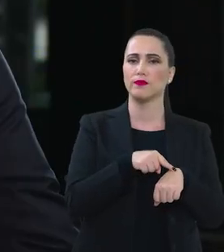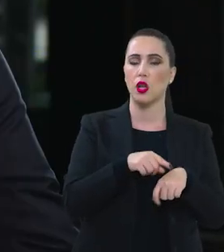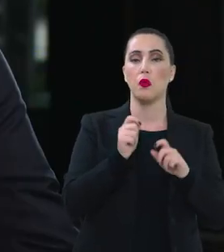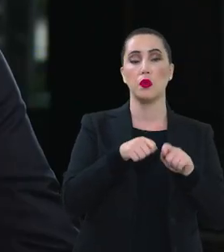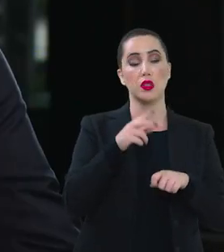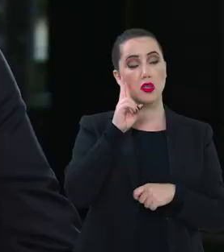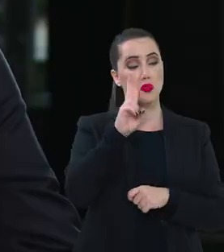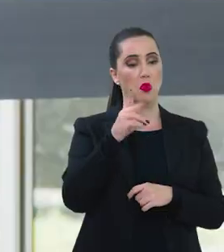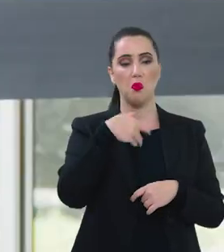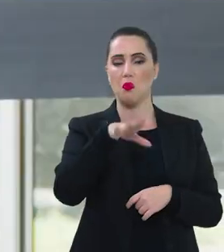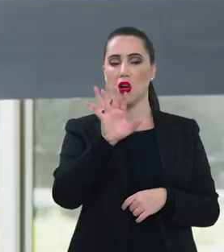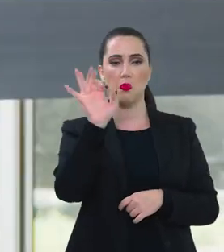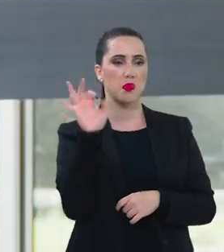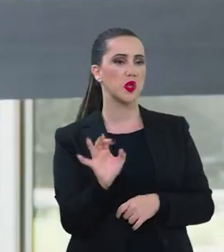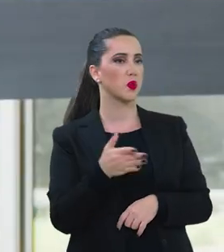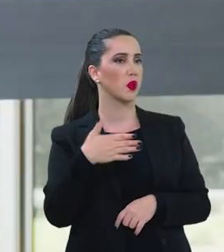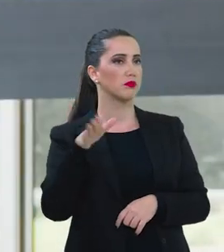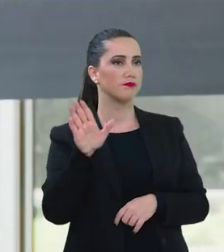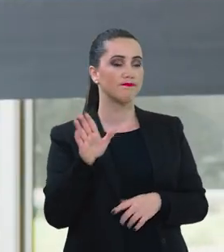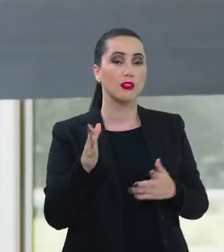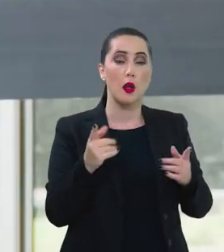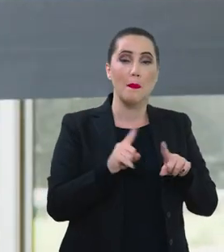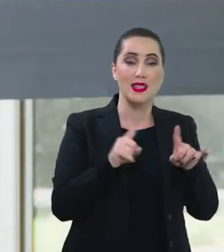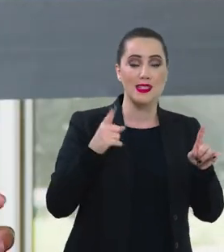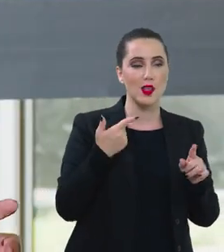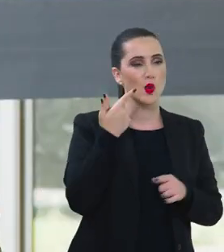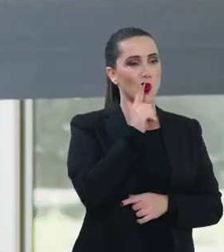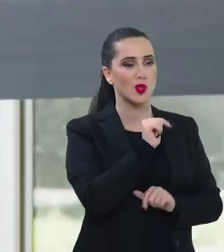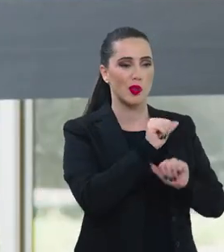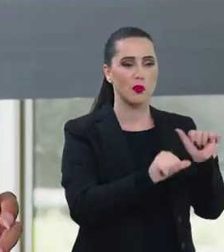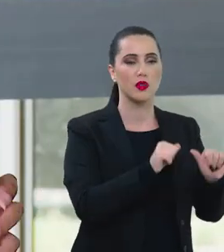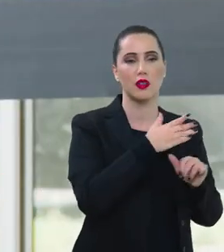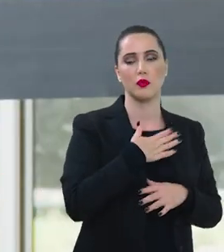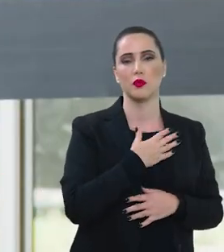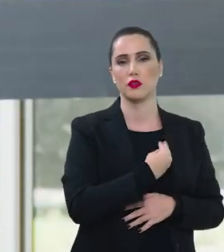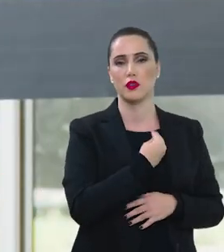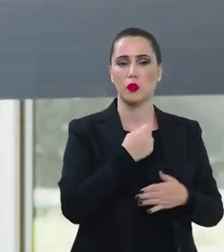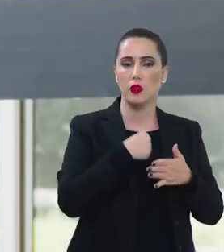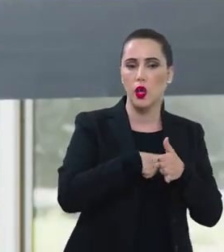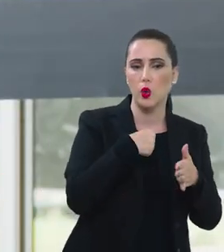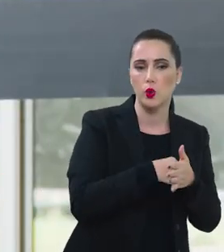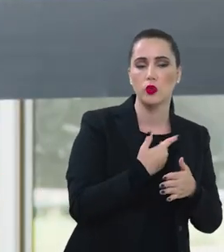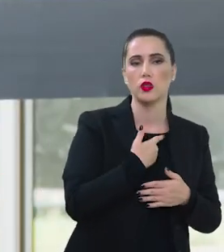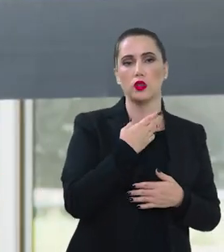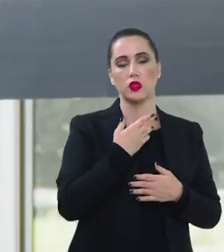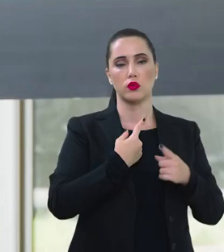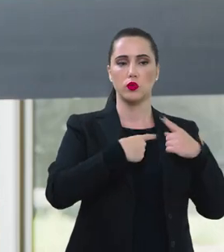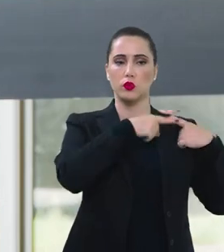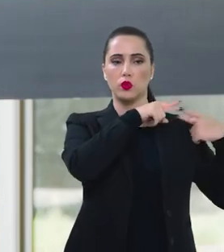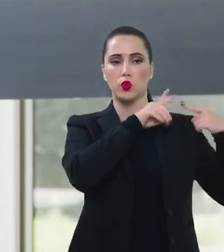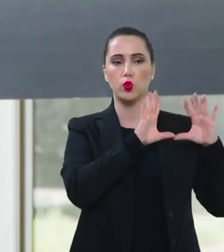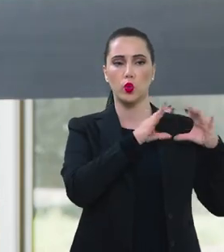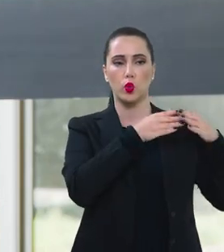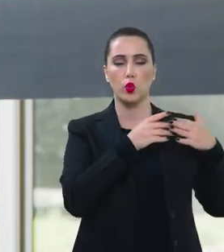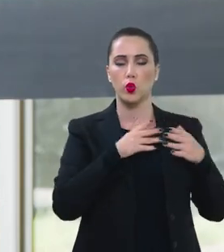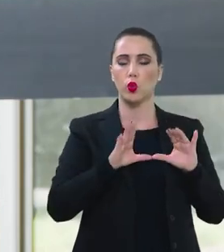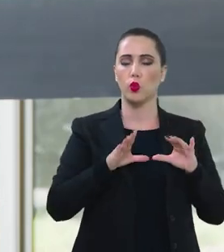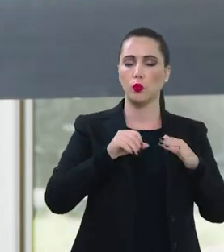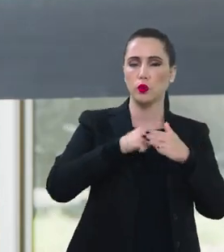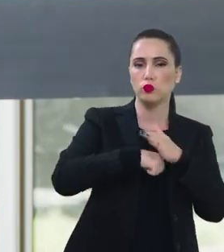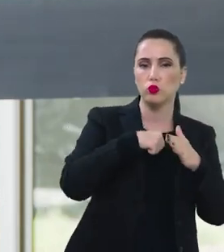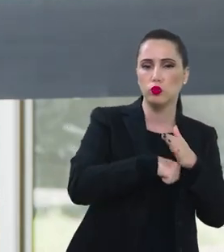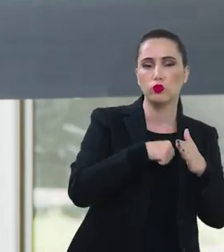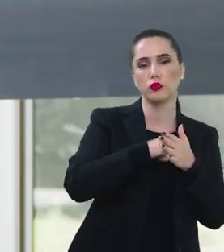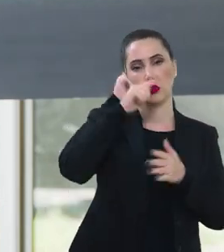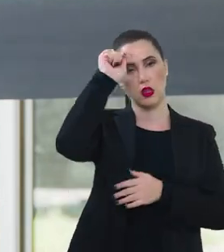fosse mais uma estatística e conseguir fugir da estatística graças à luta dos meus ancestrais graças à luta do movimento negro